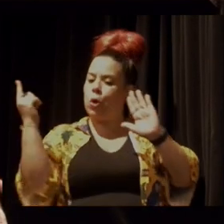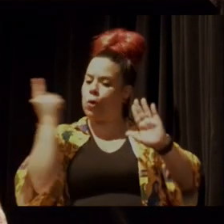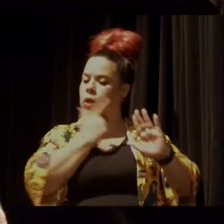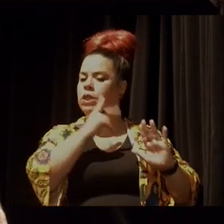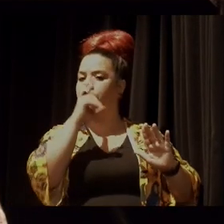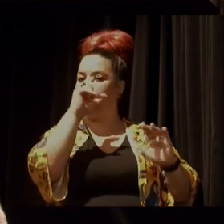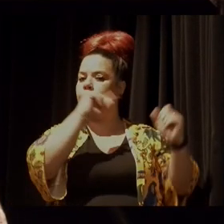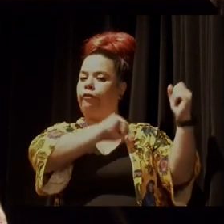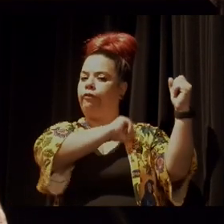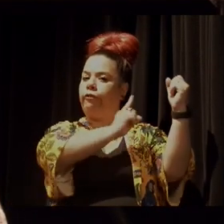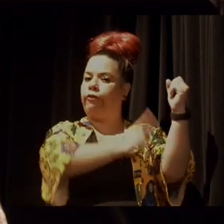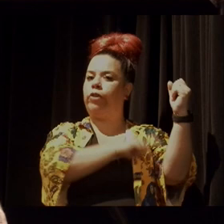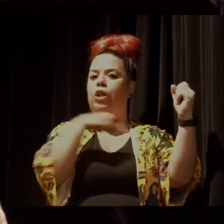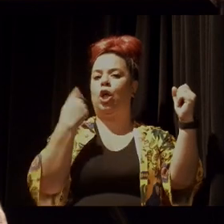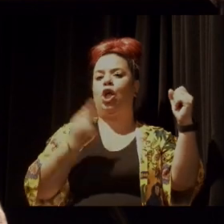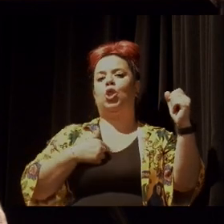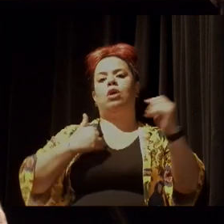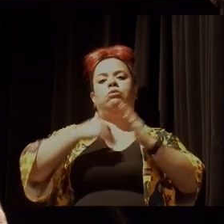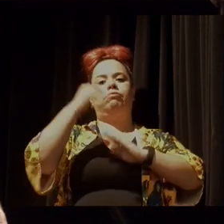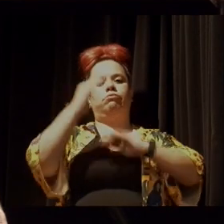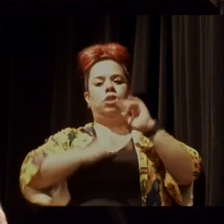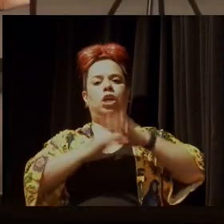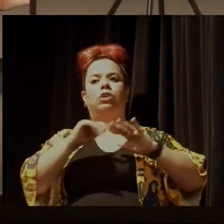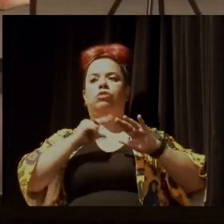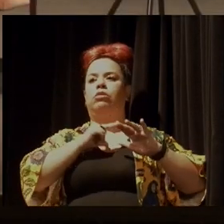fortalecendo as iniciativas